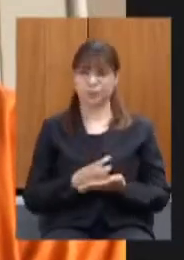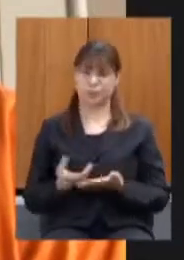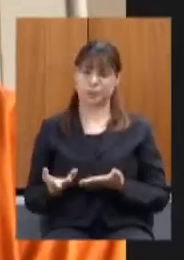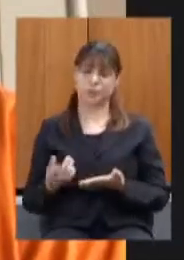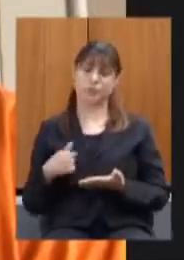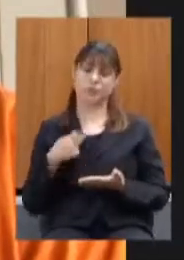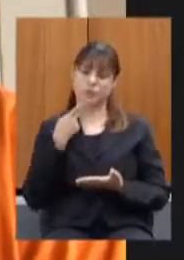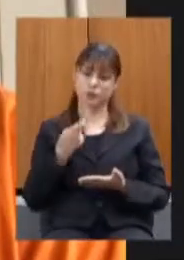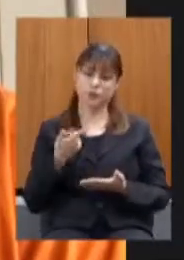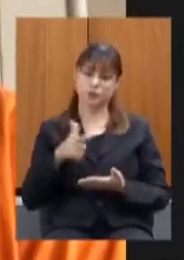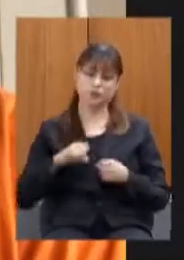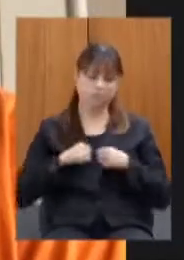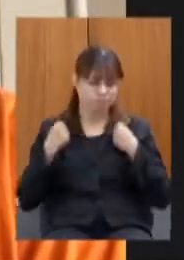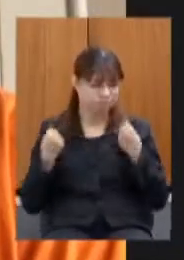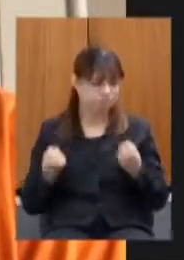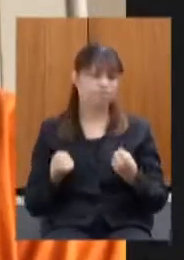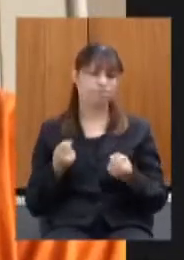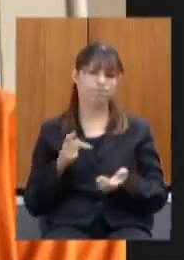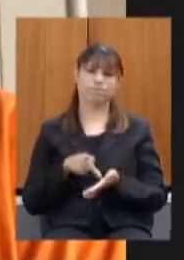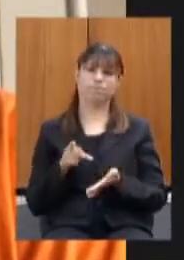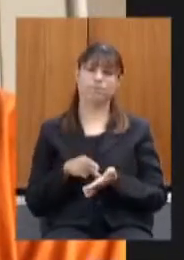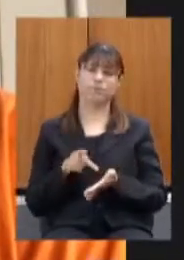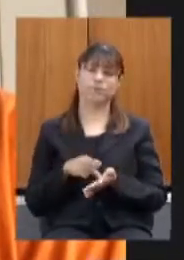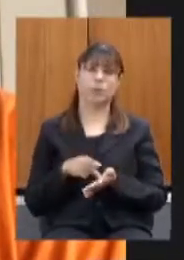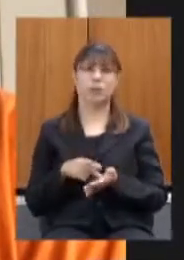manifestar mais minha revolta mesmo porque